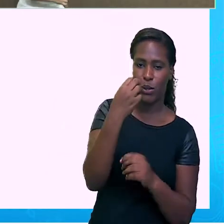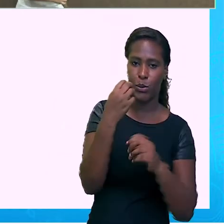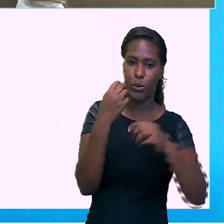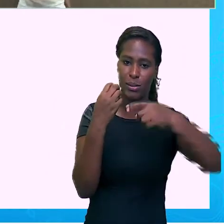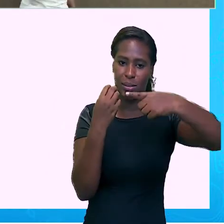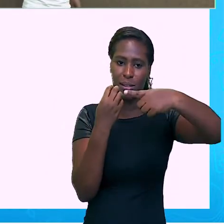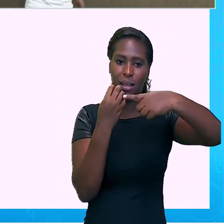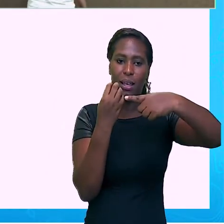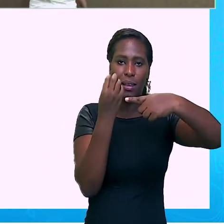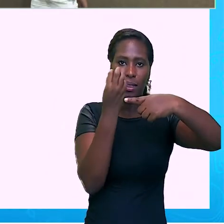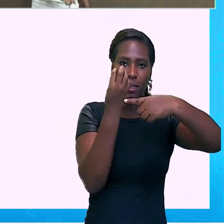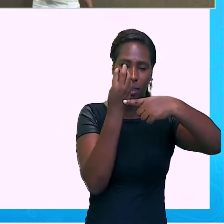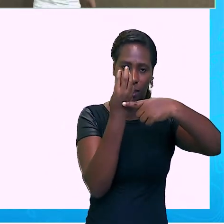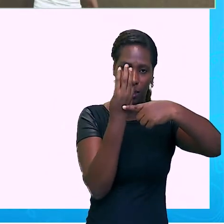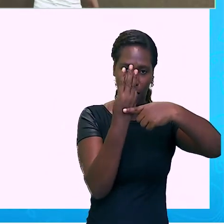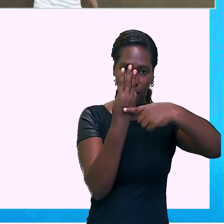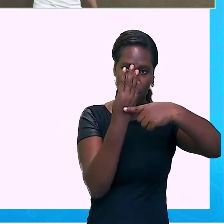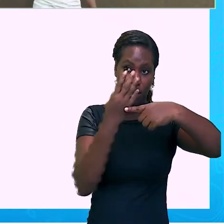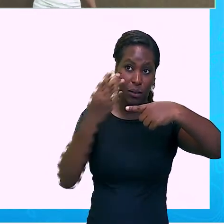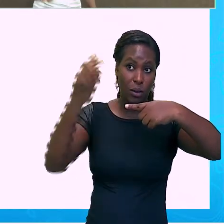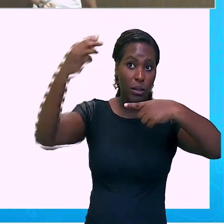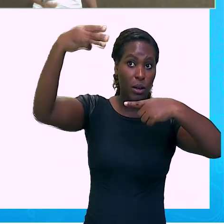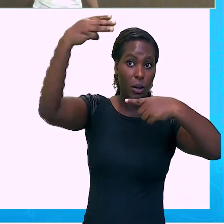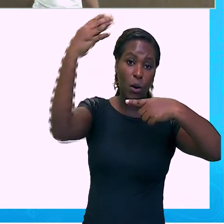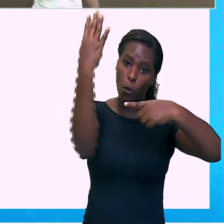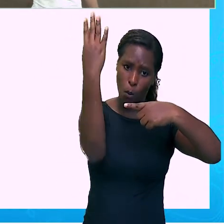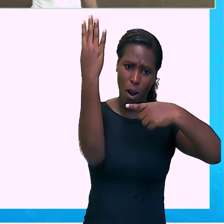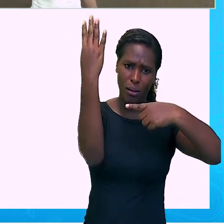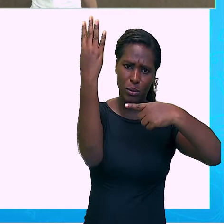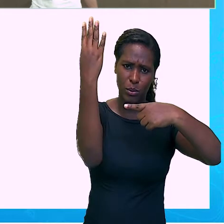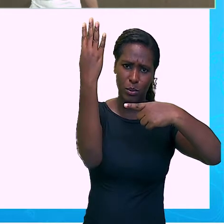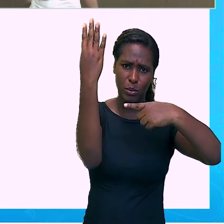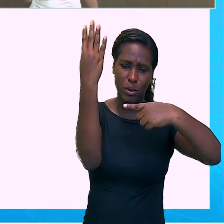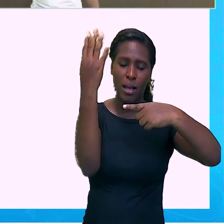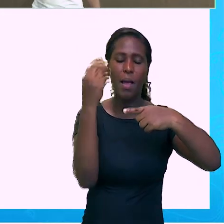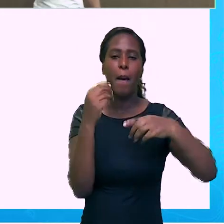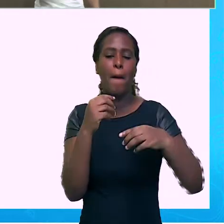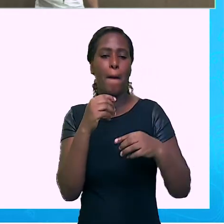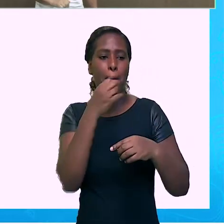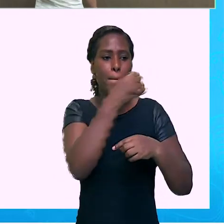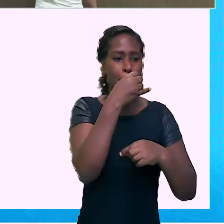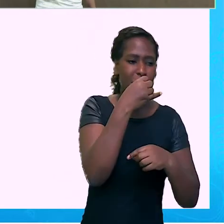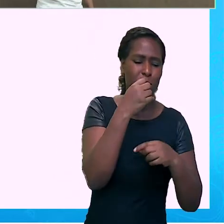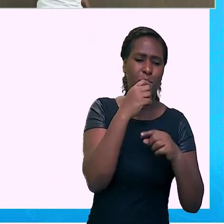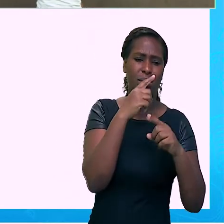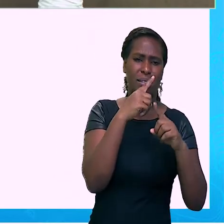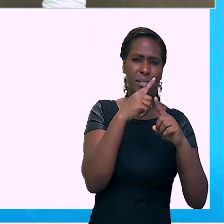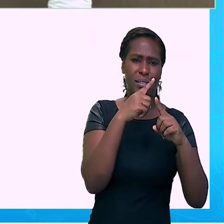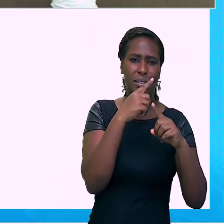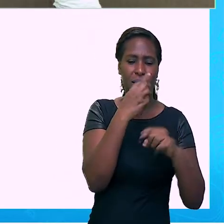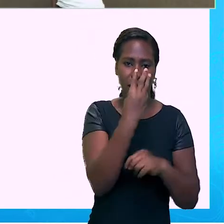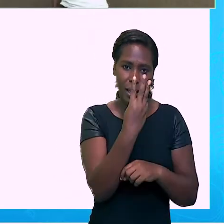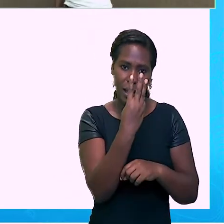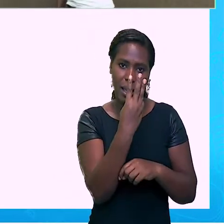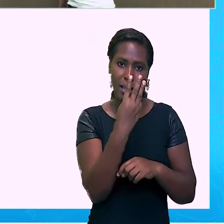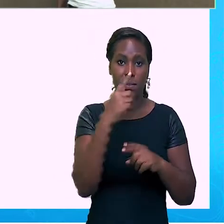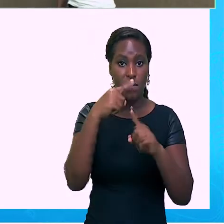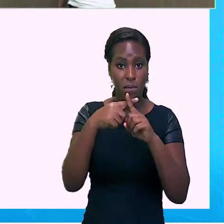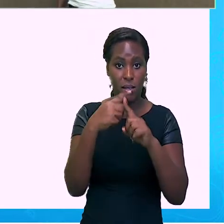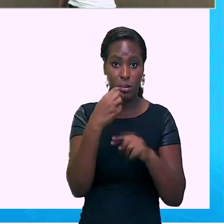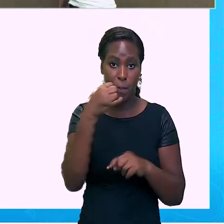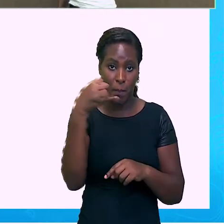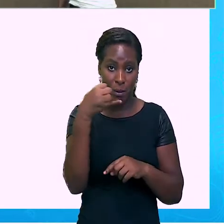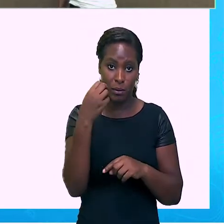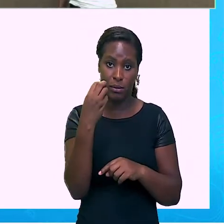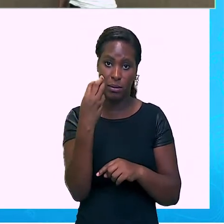potência. Menos 3 vezes menos 3, vezes menos 3, vezes menos 3. Vou fazer